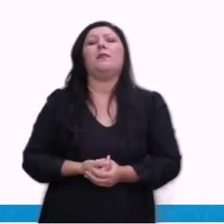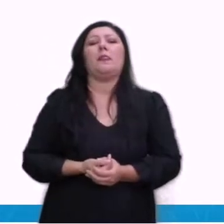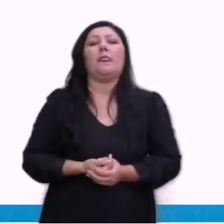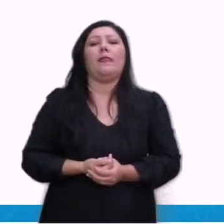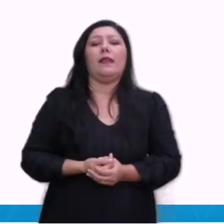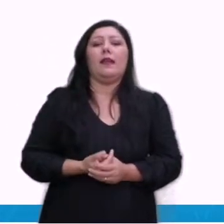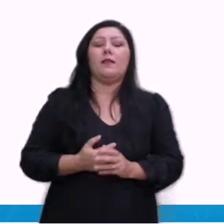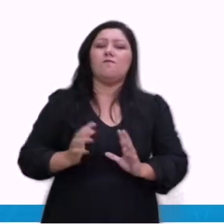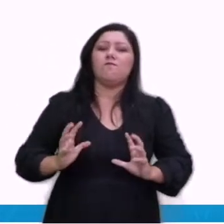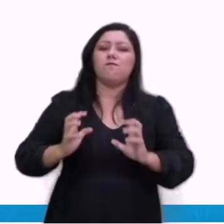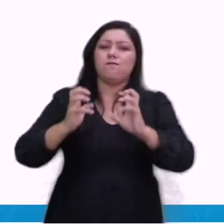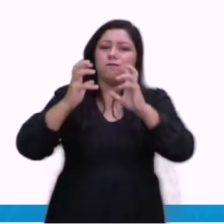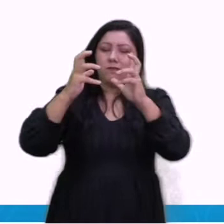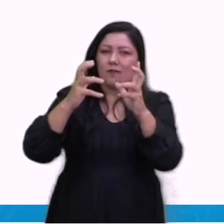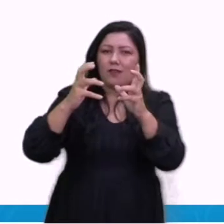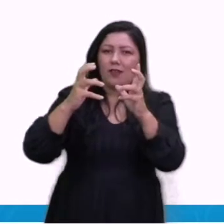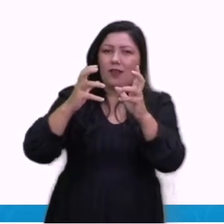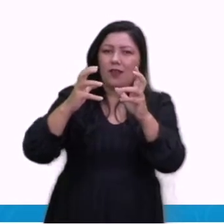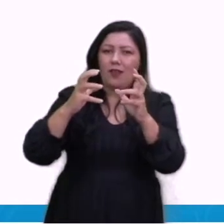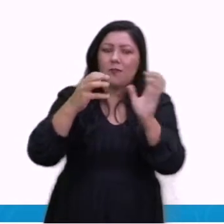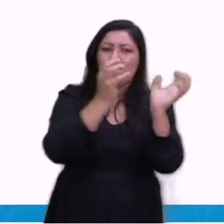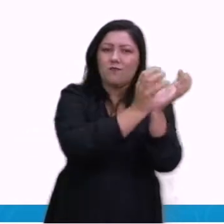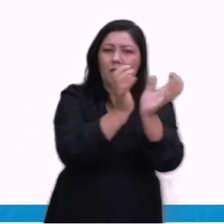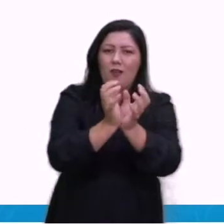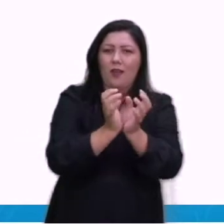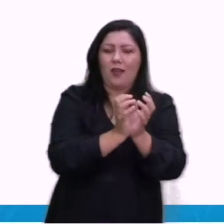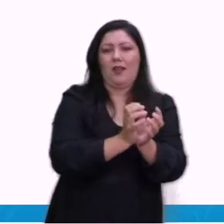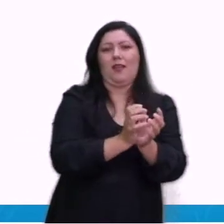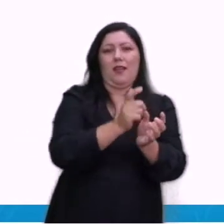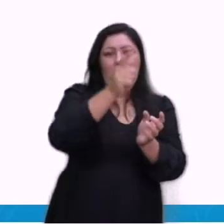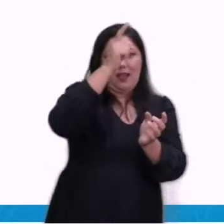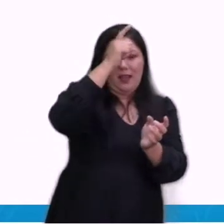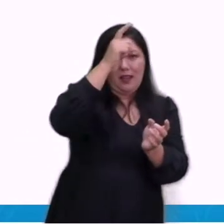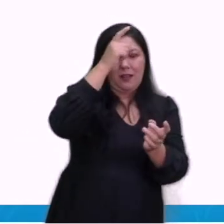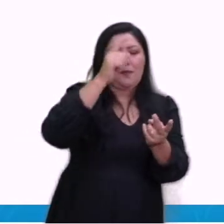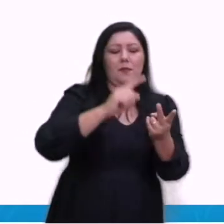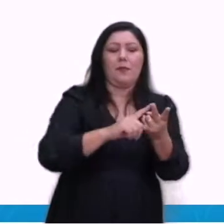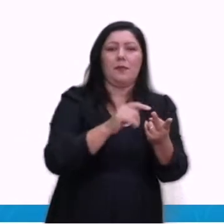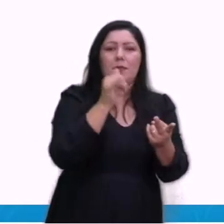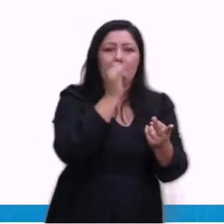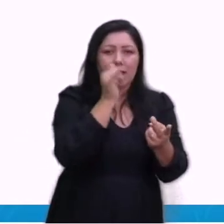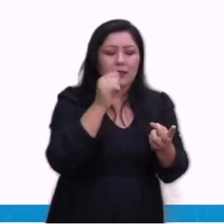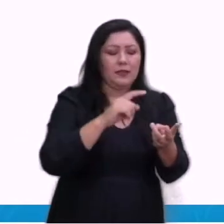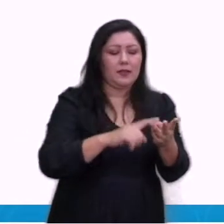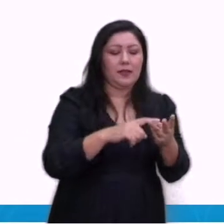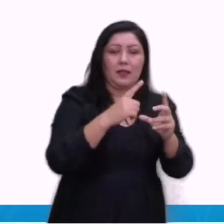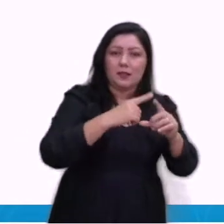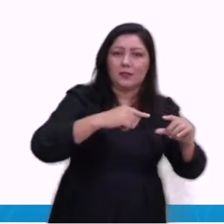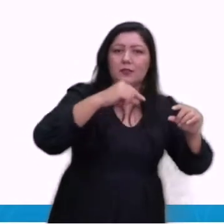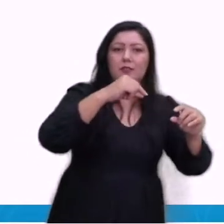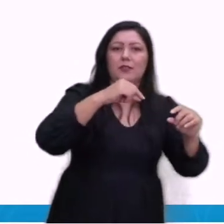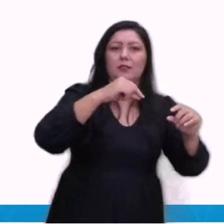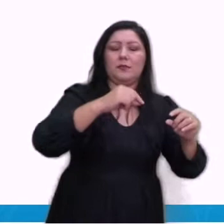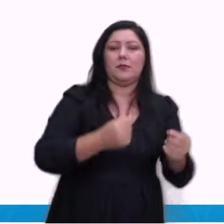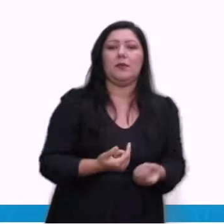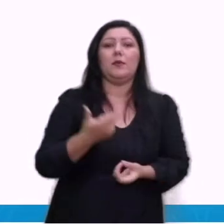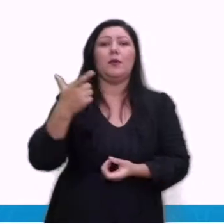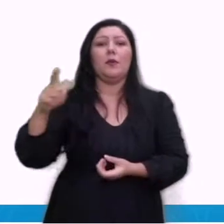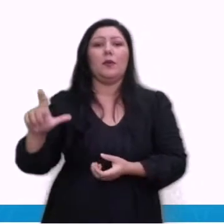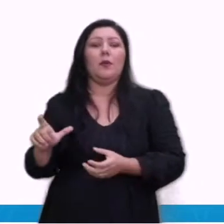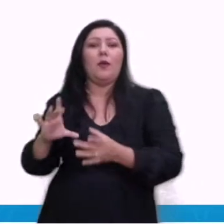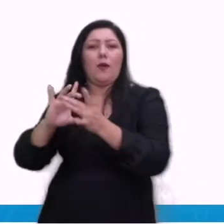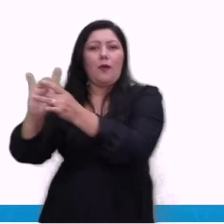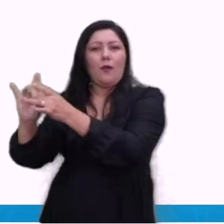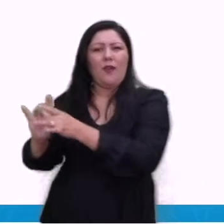pelas nações do eixo, integrado por Alemanha, Itália e Japão, e os países aliados, Grã